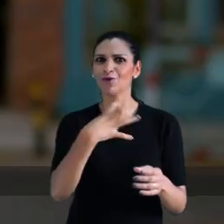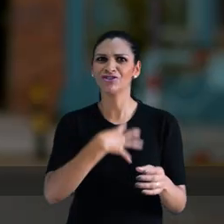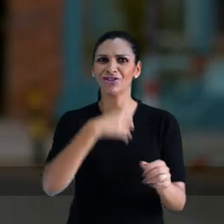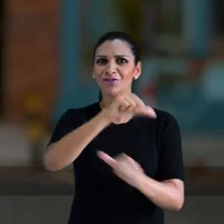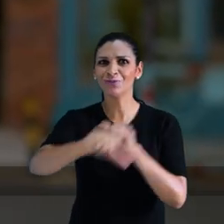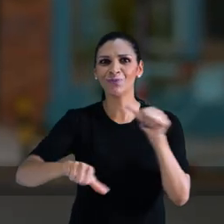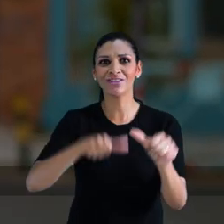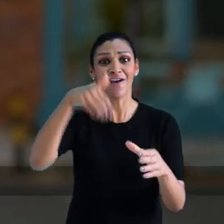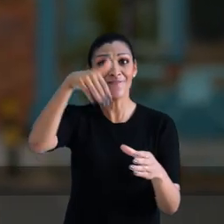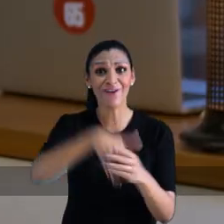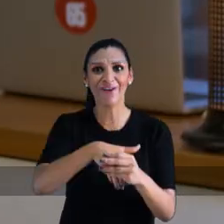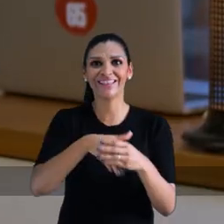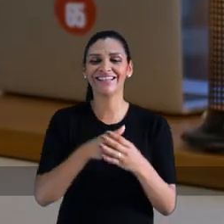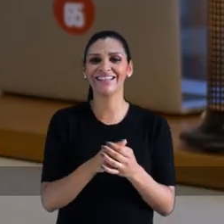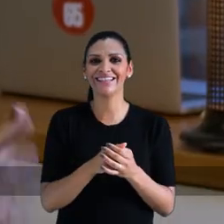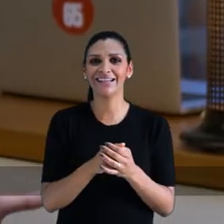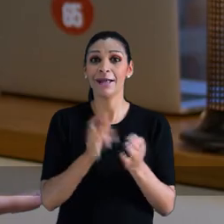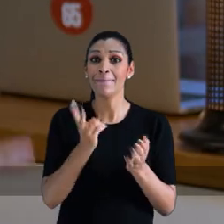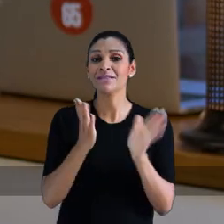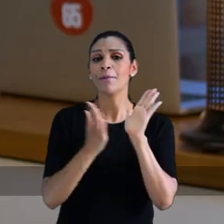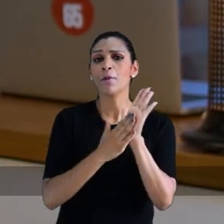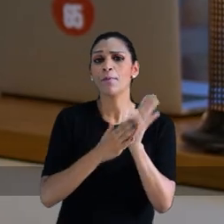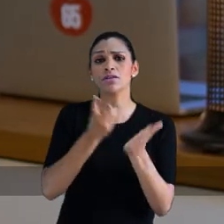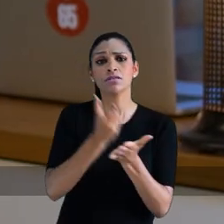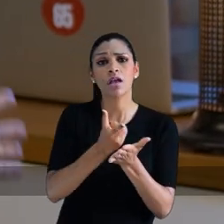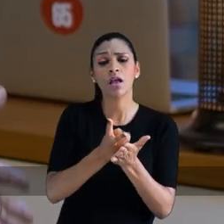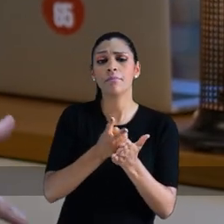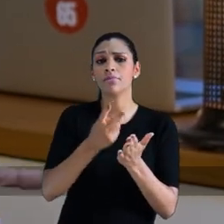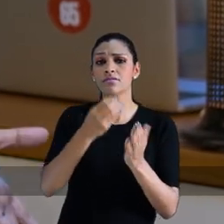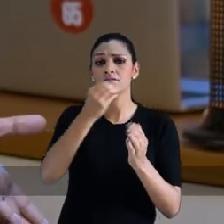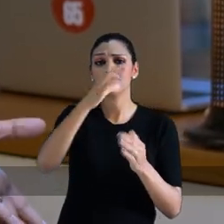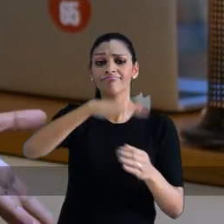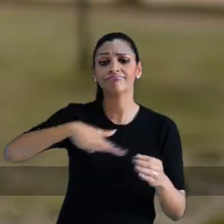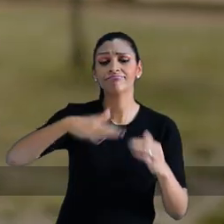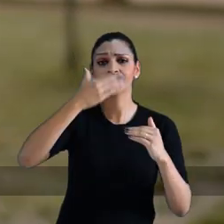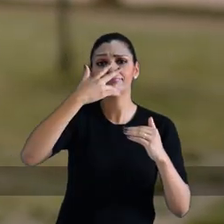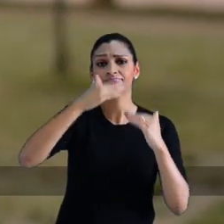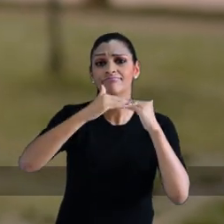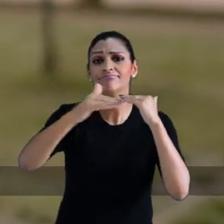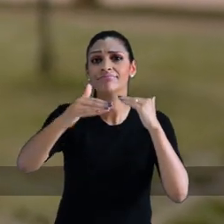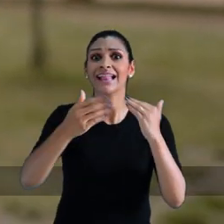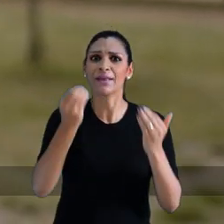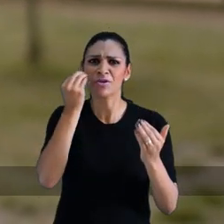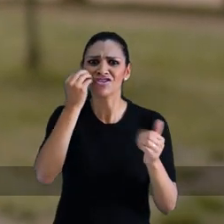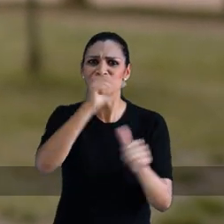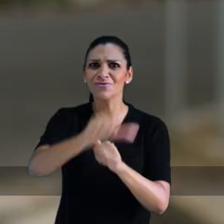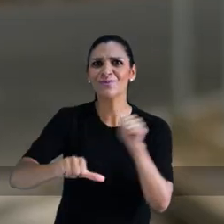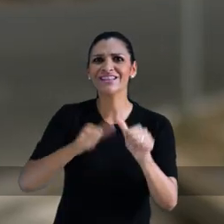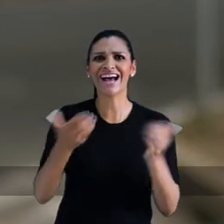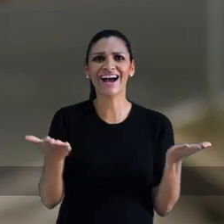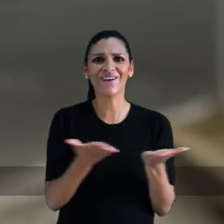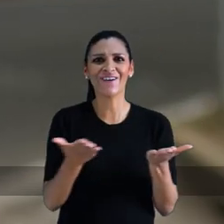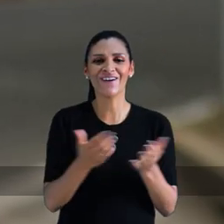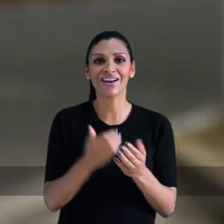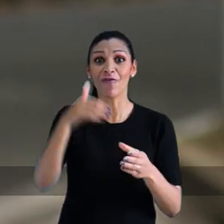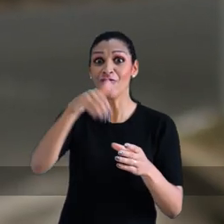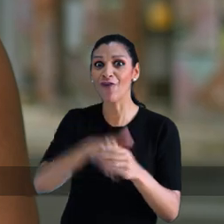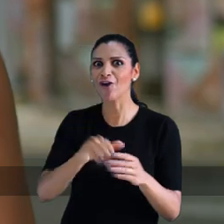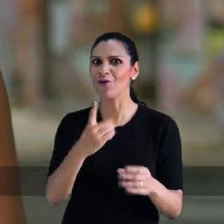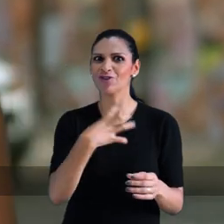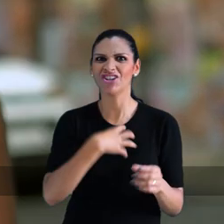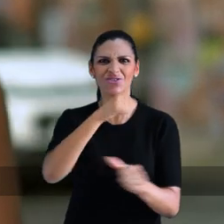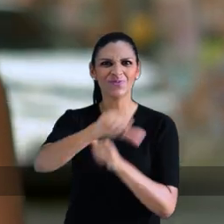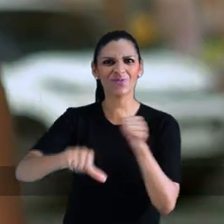arma. Põe o teu voto na mão. Com as mesmas propostas de sempre, que deixa a cidade sempre do mesmo jeito. Tem uma chance de mudar agora. O voto é tua única